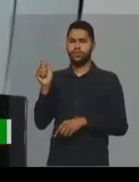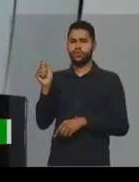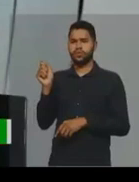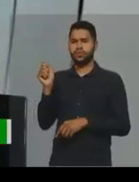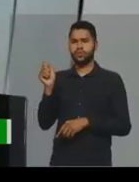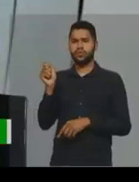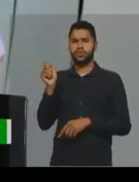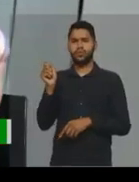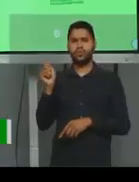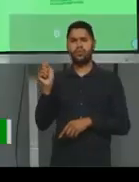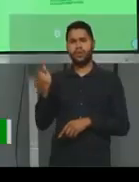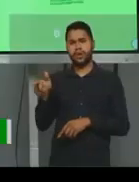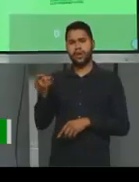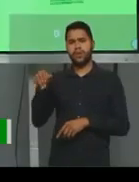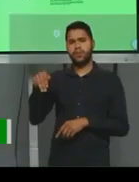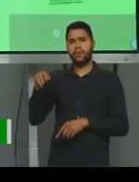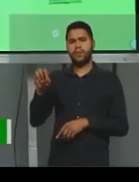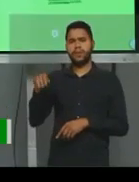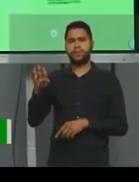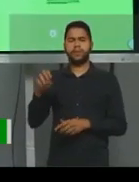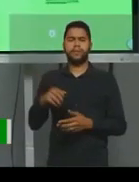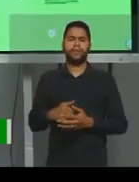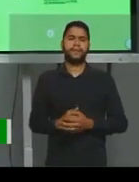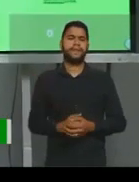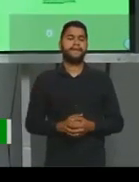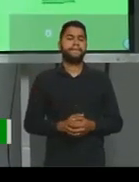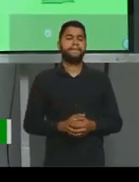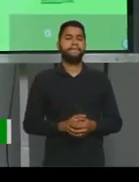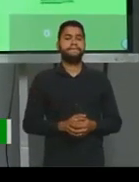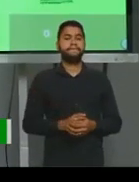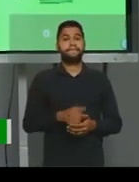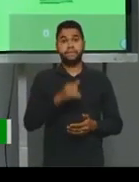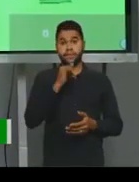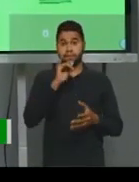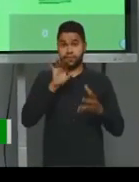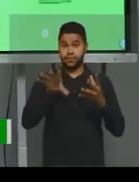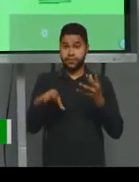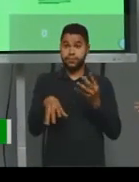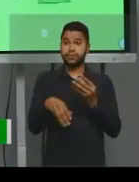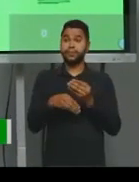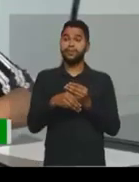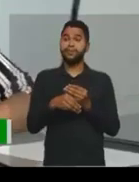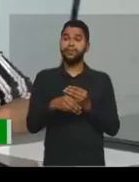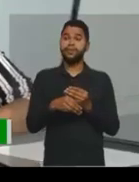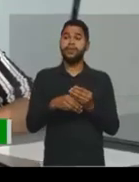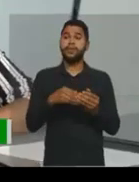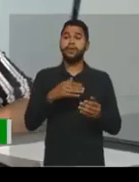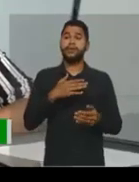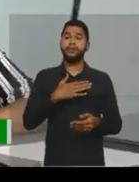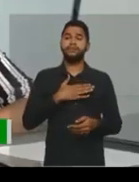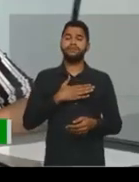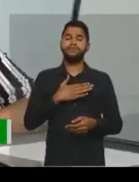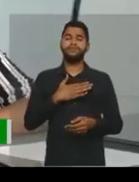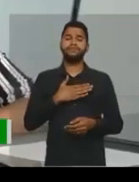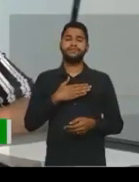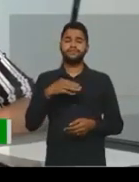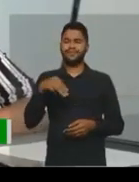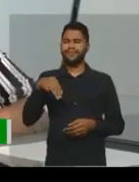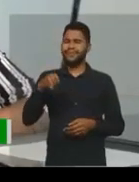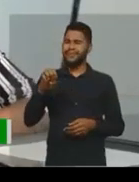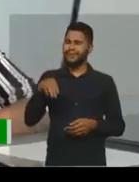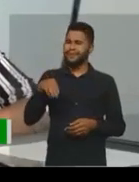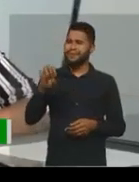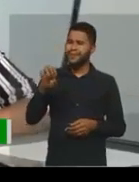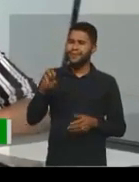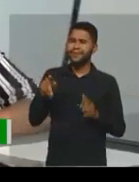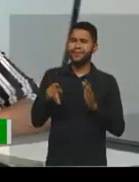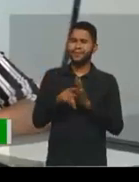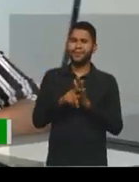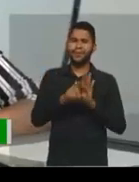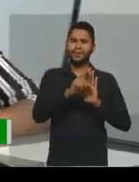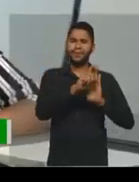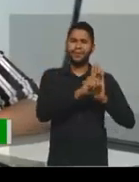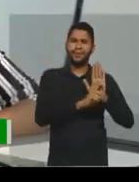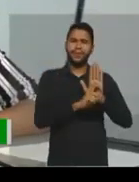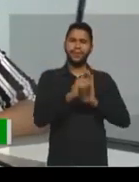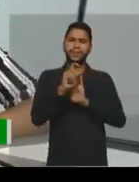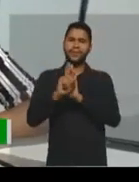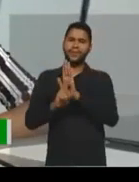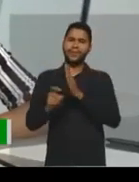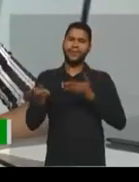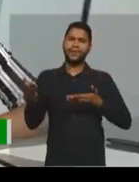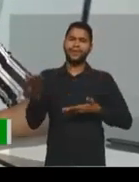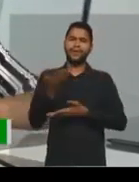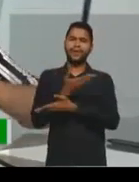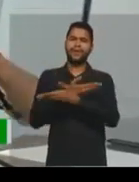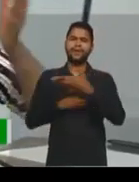Eu quero acrescentar que, como o Rose falou, o meme tem essa situação da intertextualidade e do